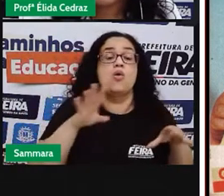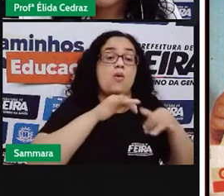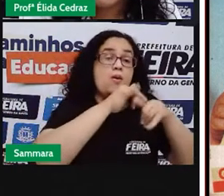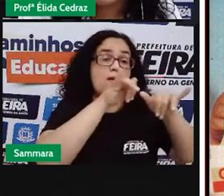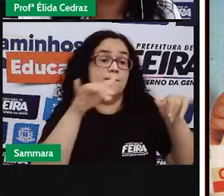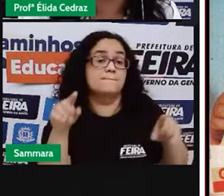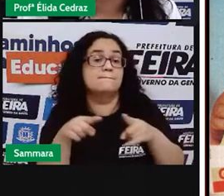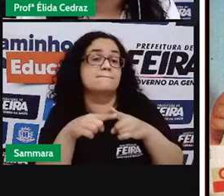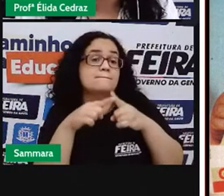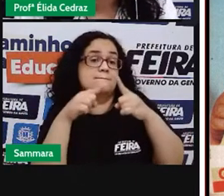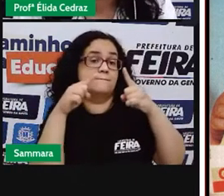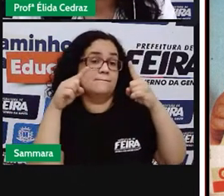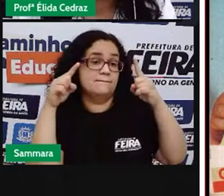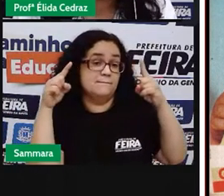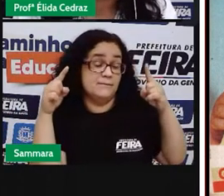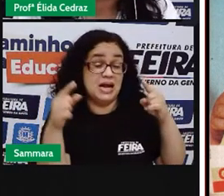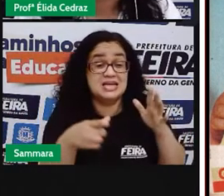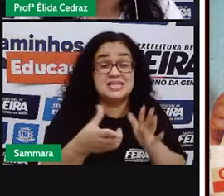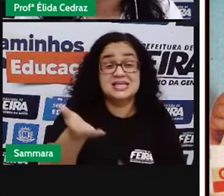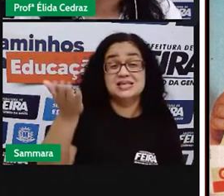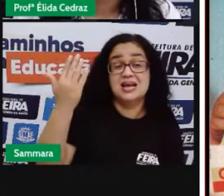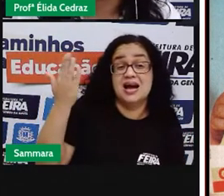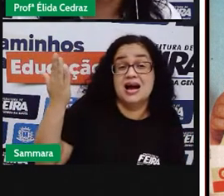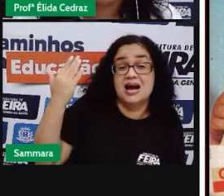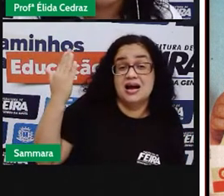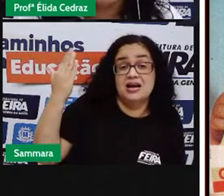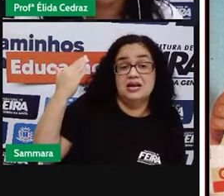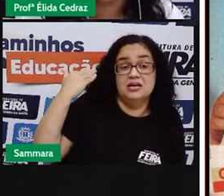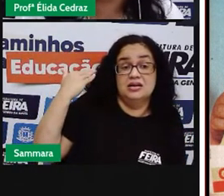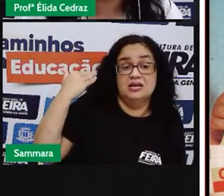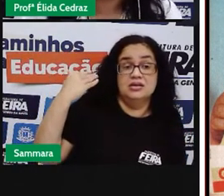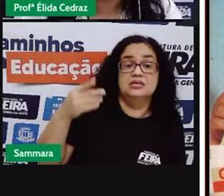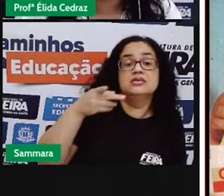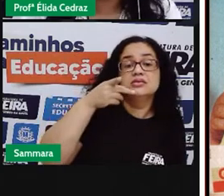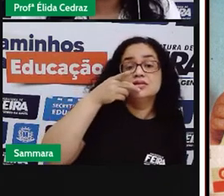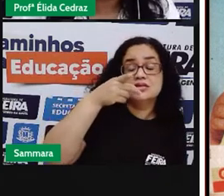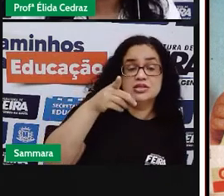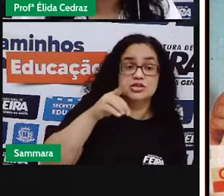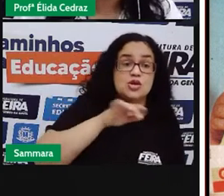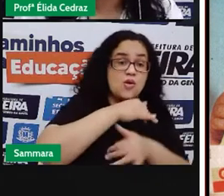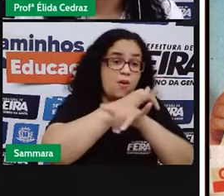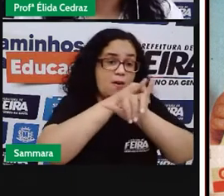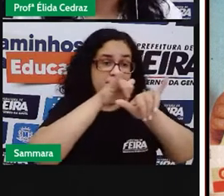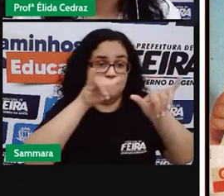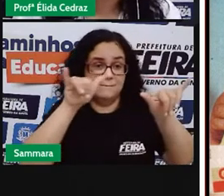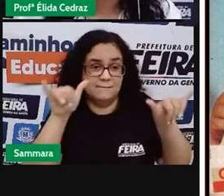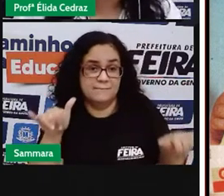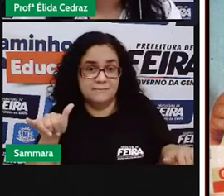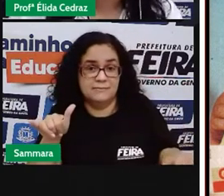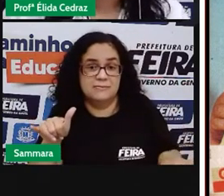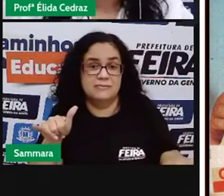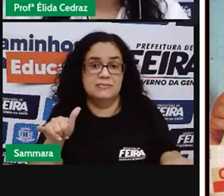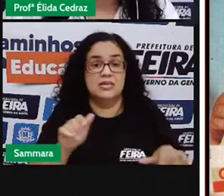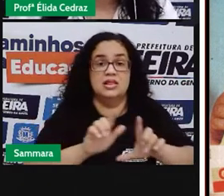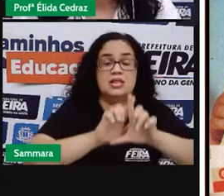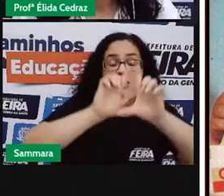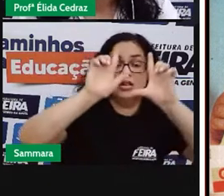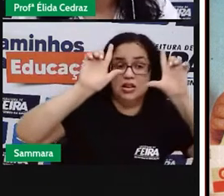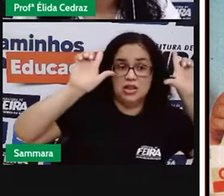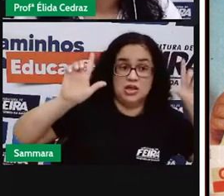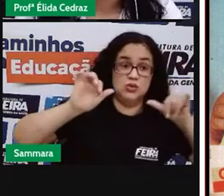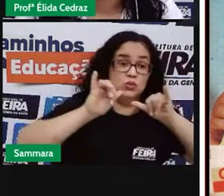Mas, antigamente, era esse comercial aí. Era esse pão frito,